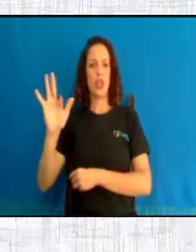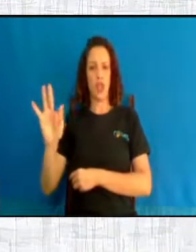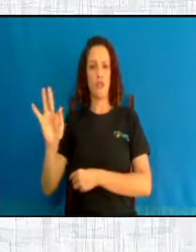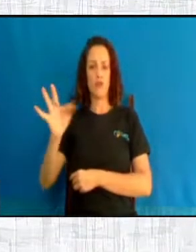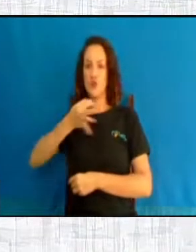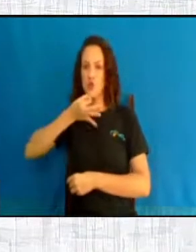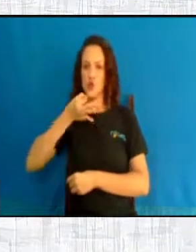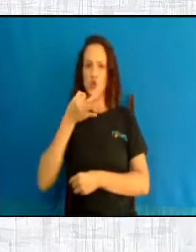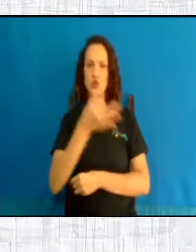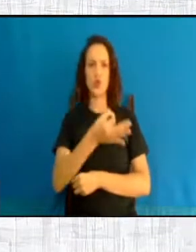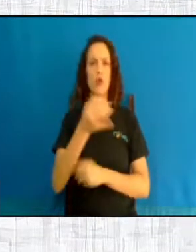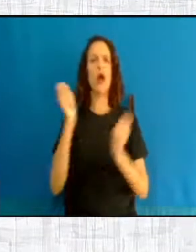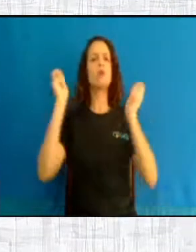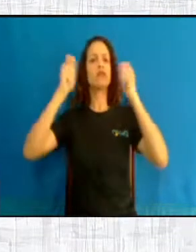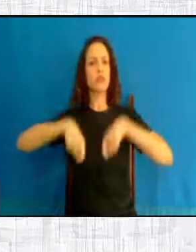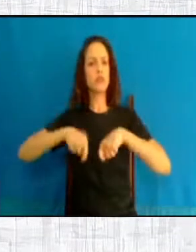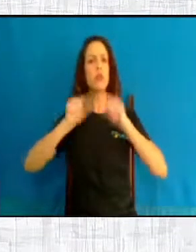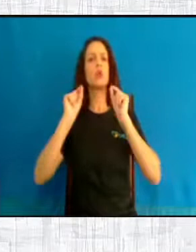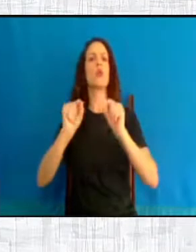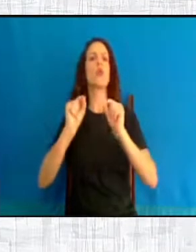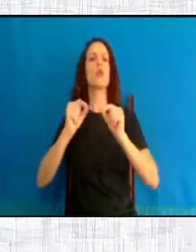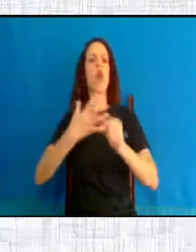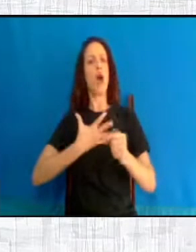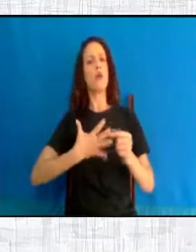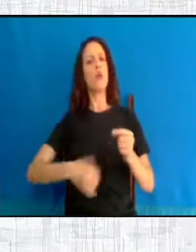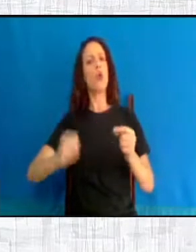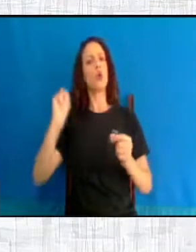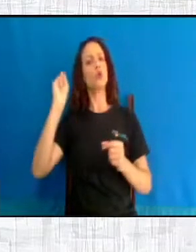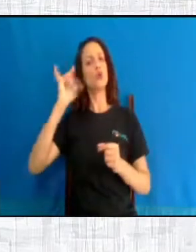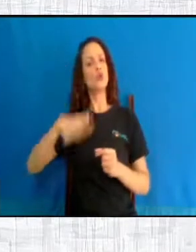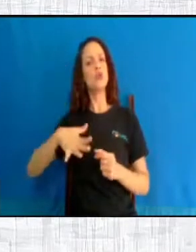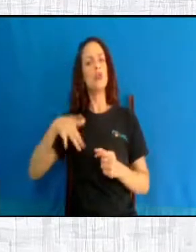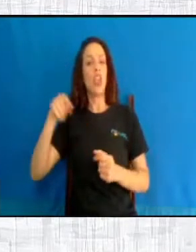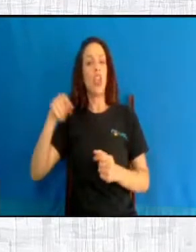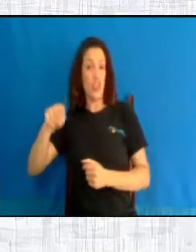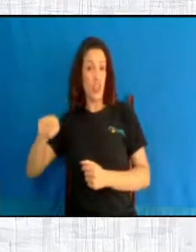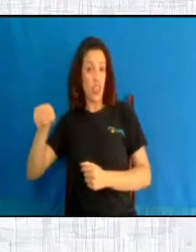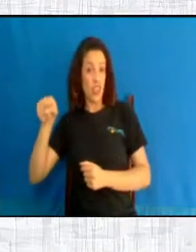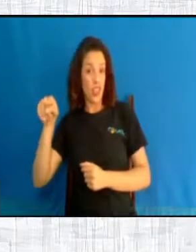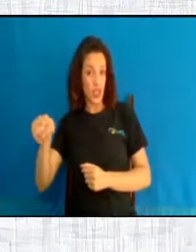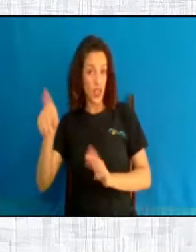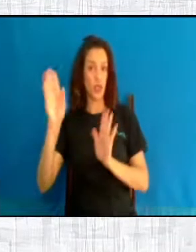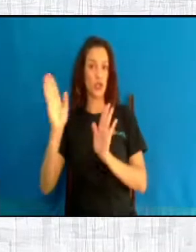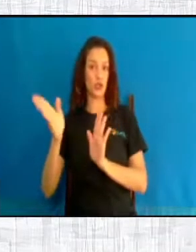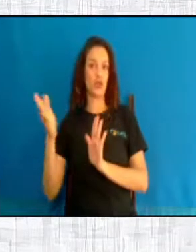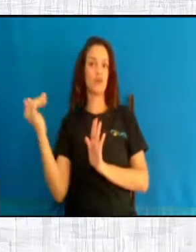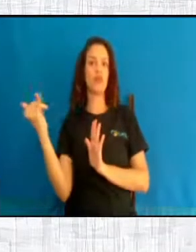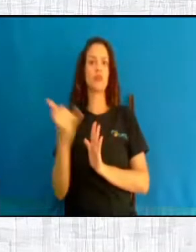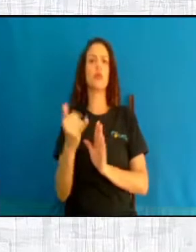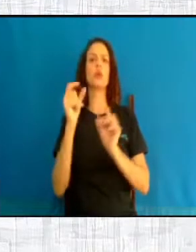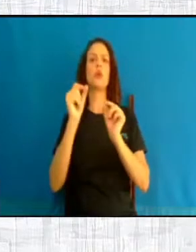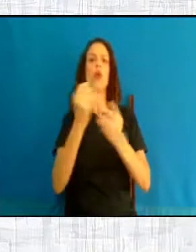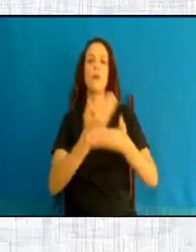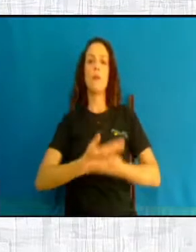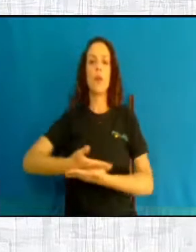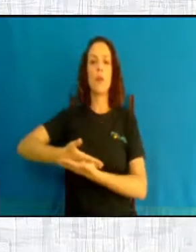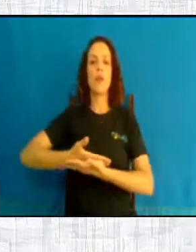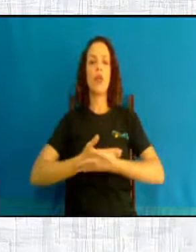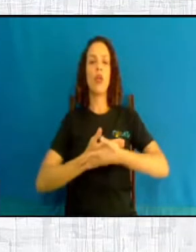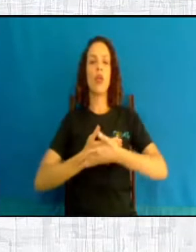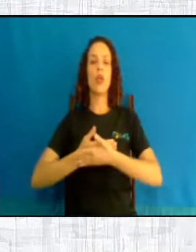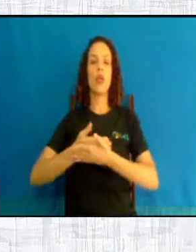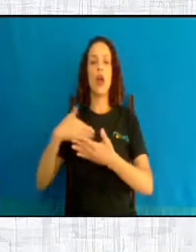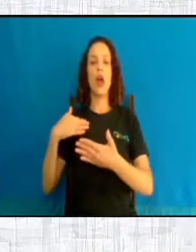pretende na DPF 442, dizer que o bebezinho de até 12 semanas